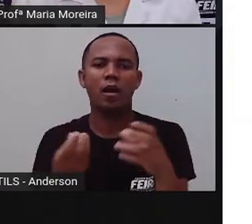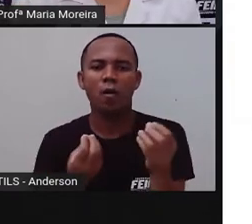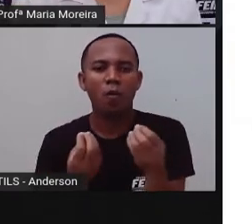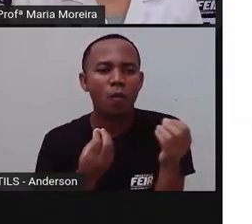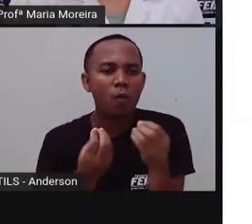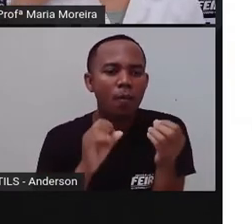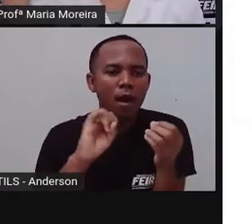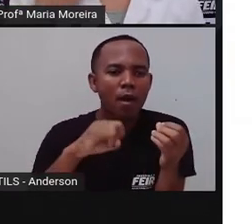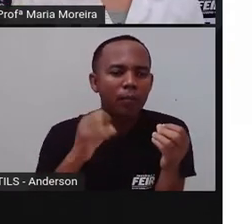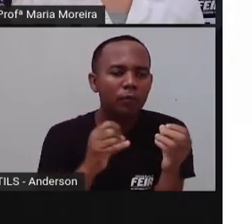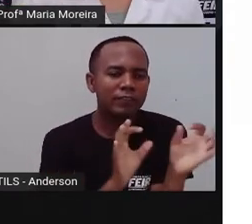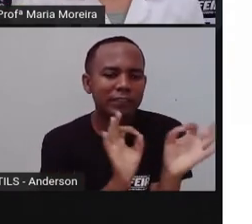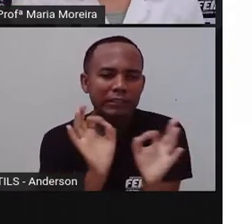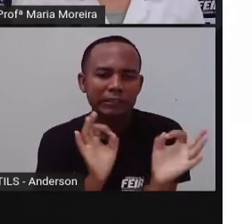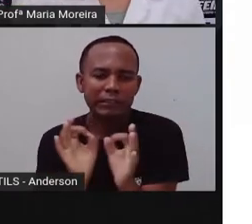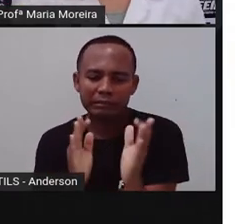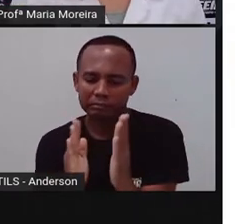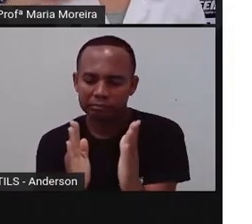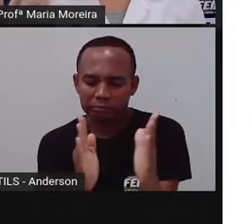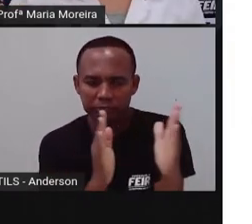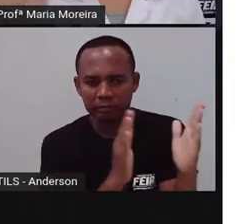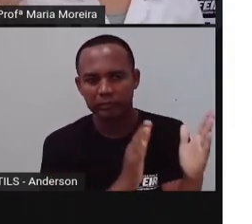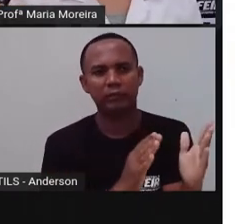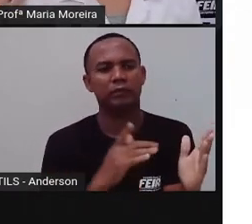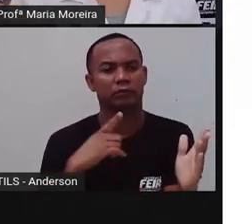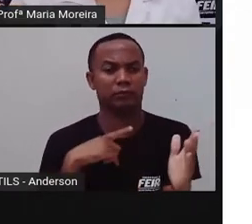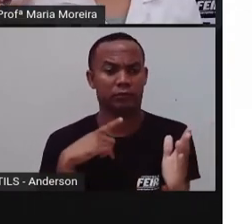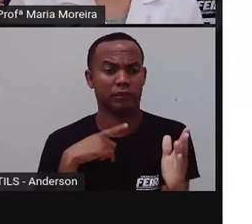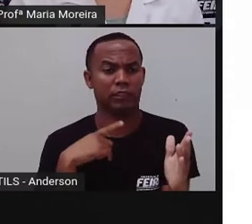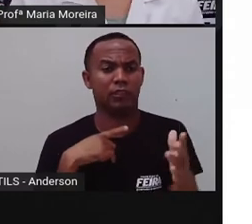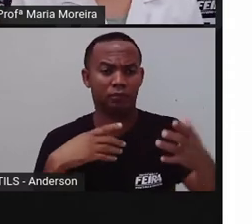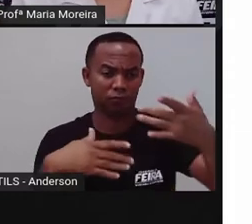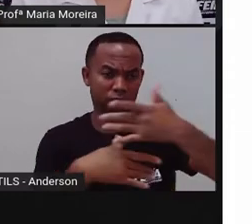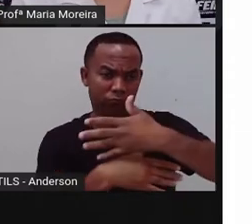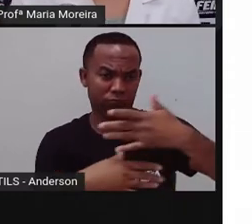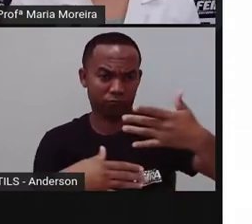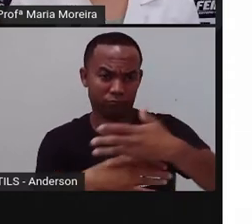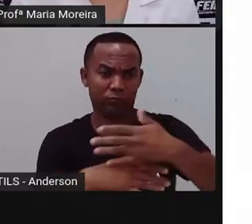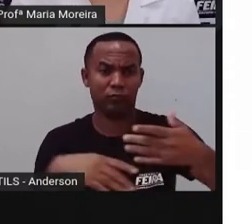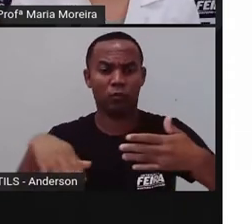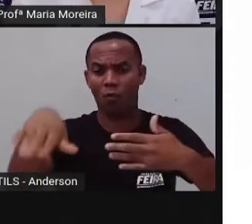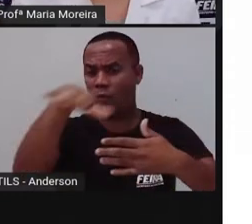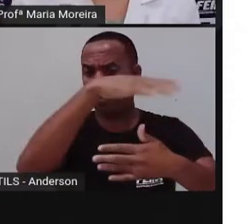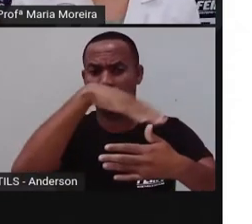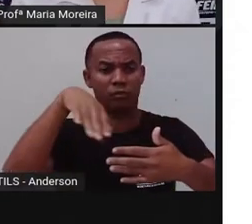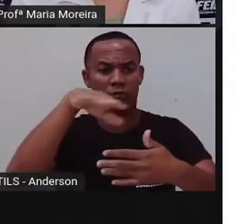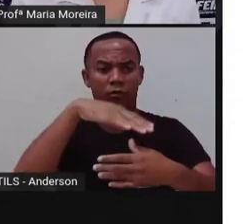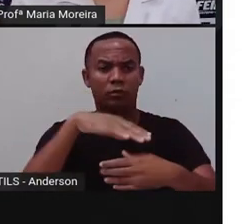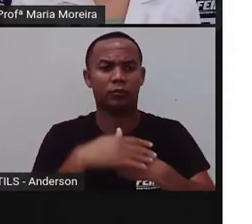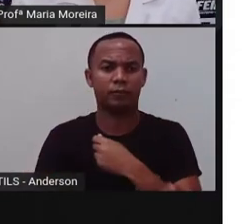espaço público, ela é geral, acontece em todas as cidades, tá?